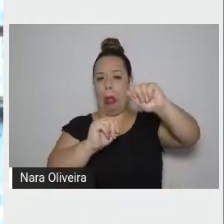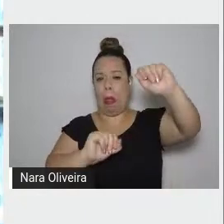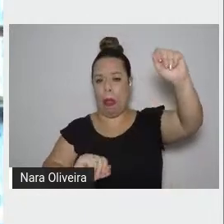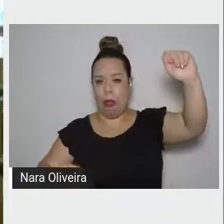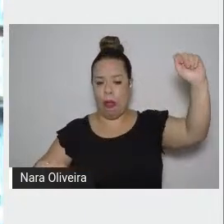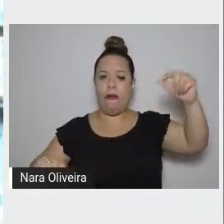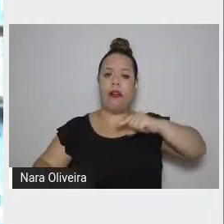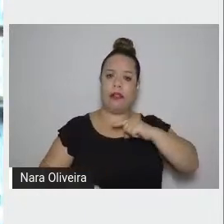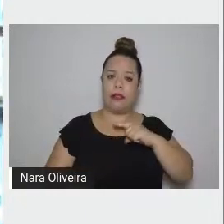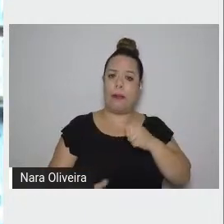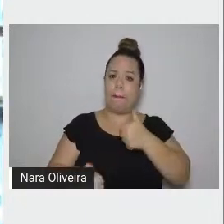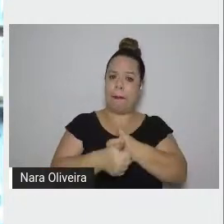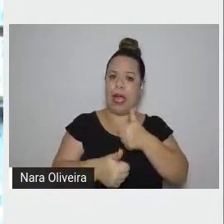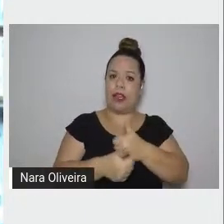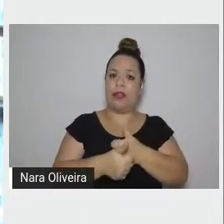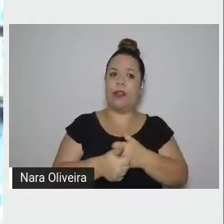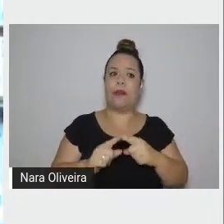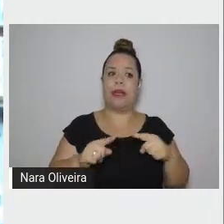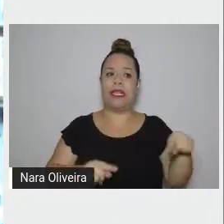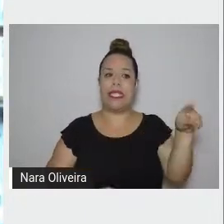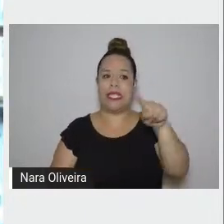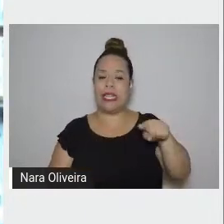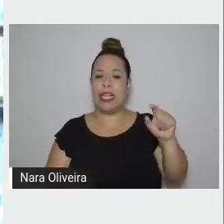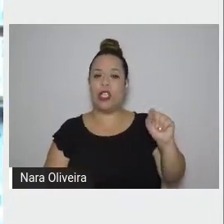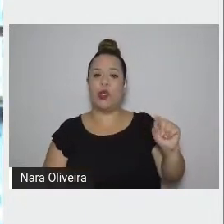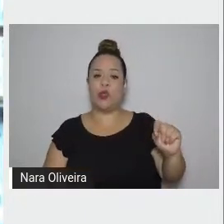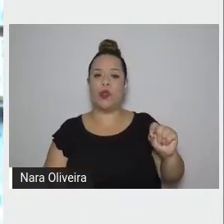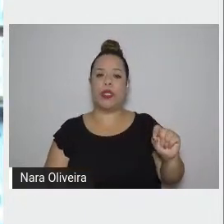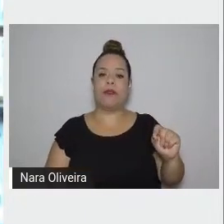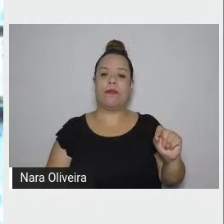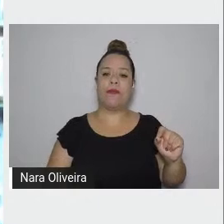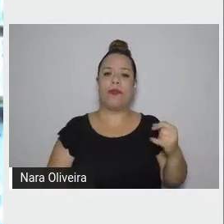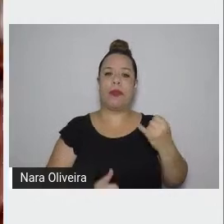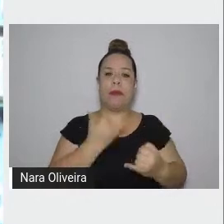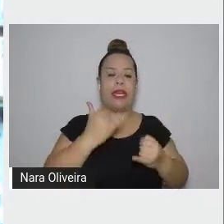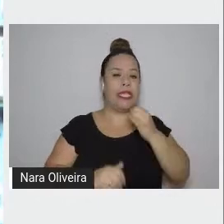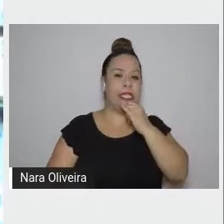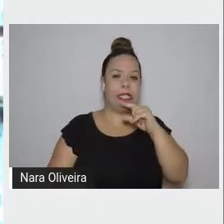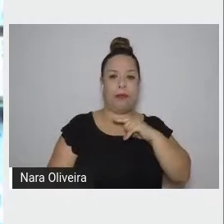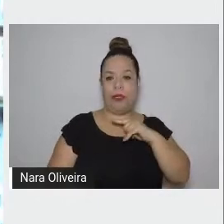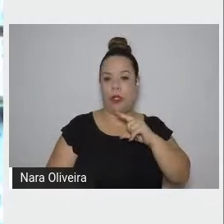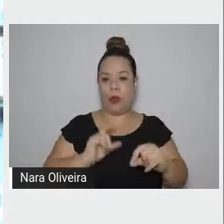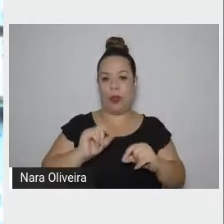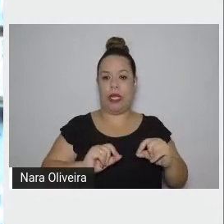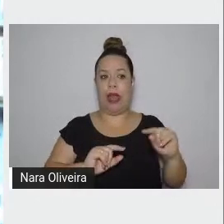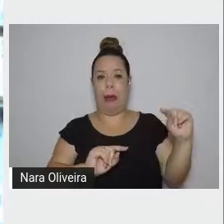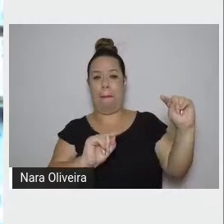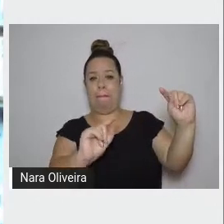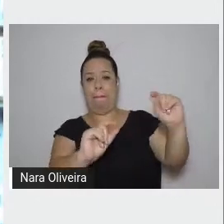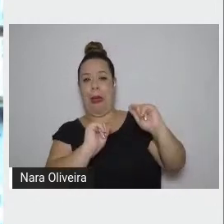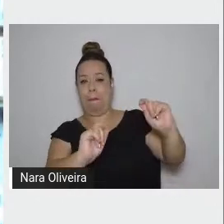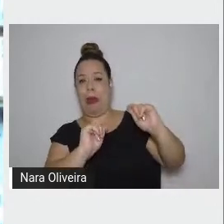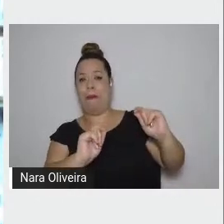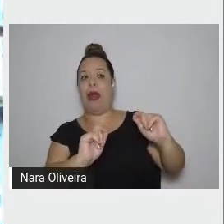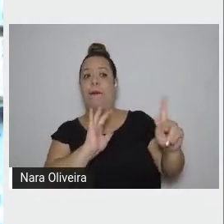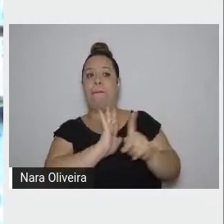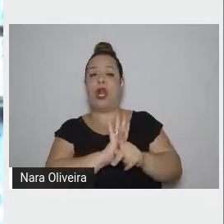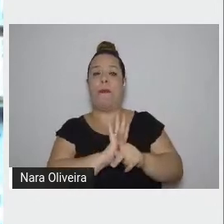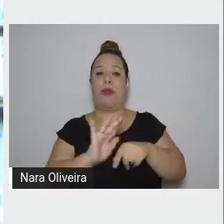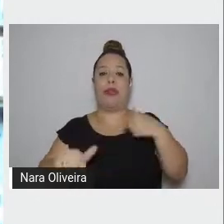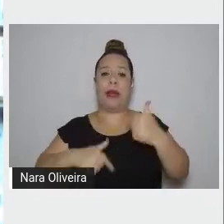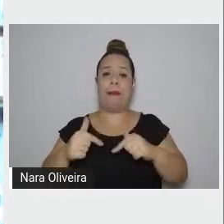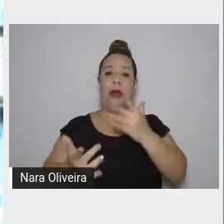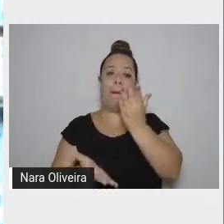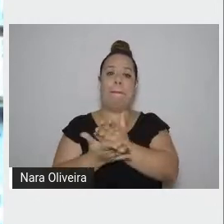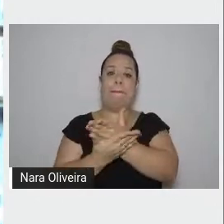que ameaça o seu trabalho e toda